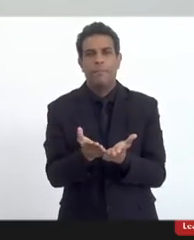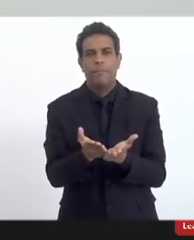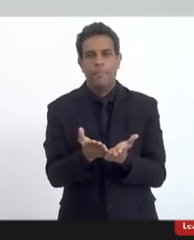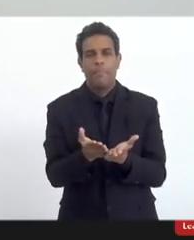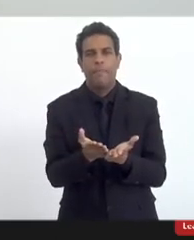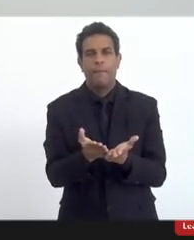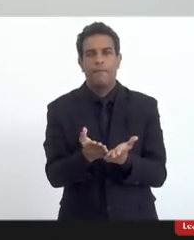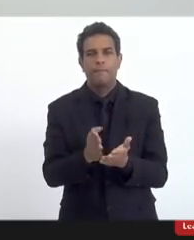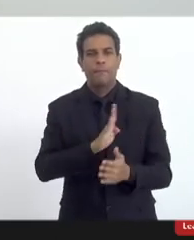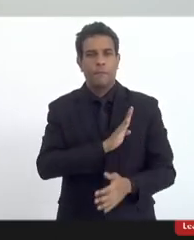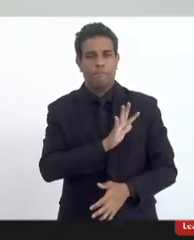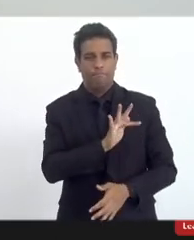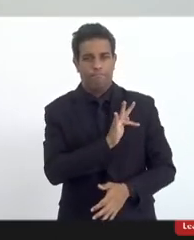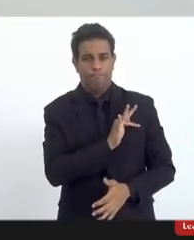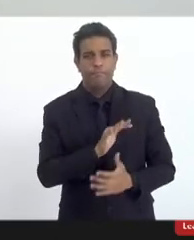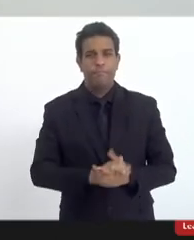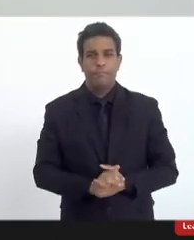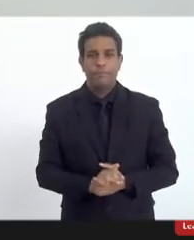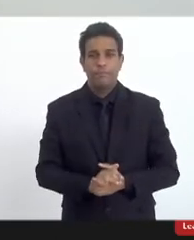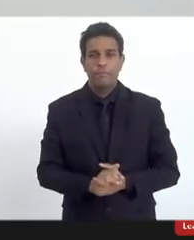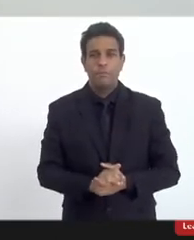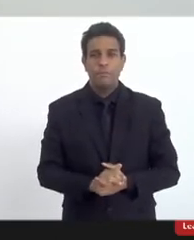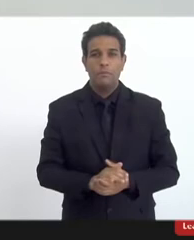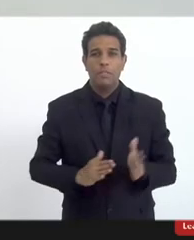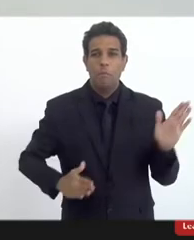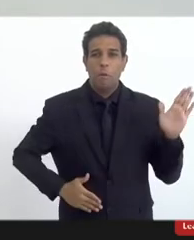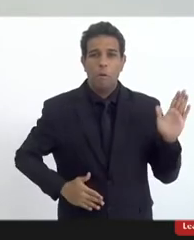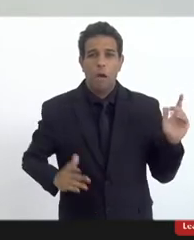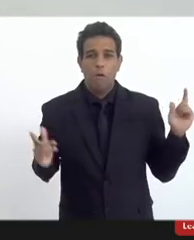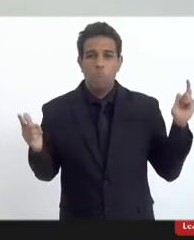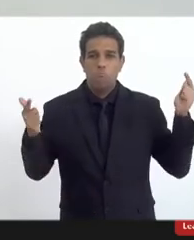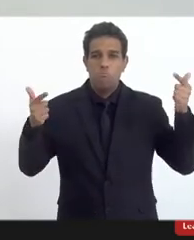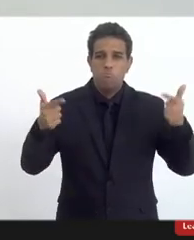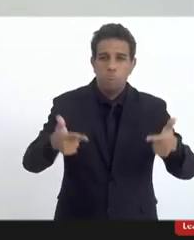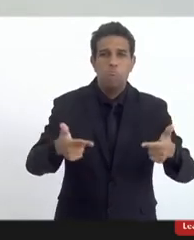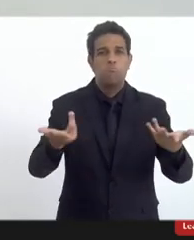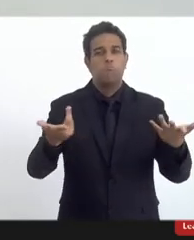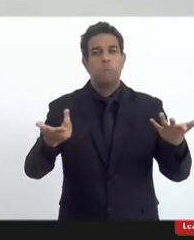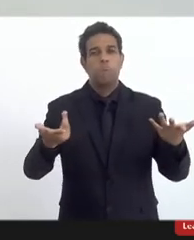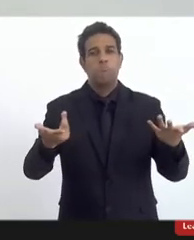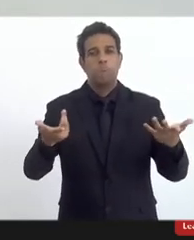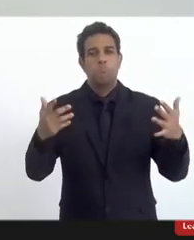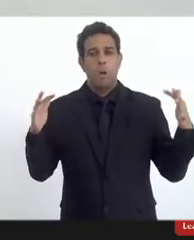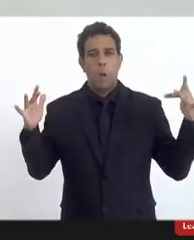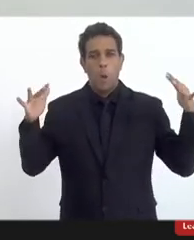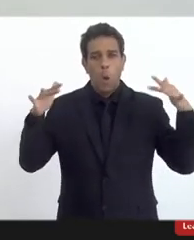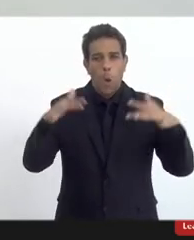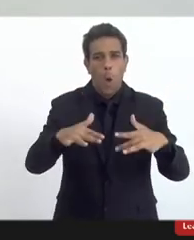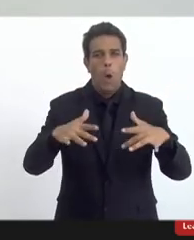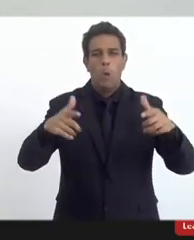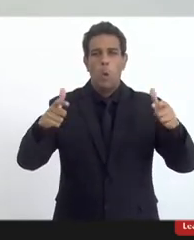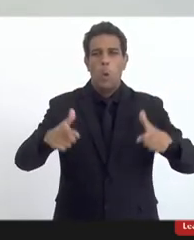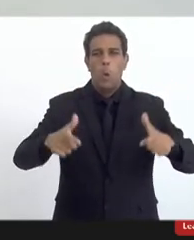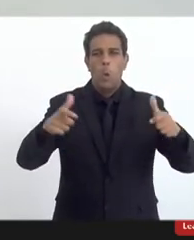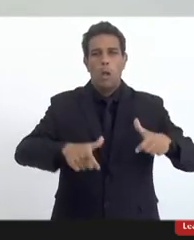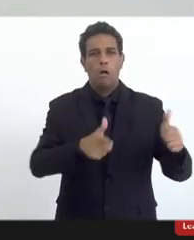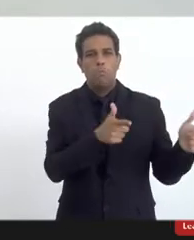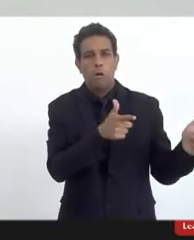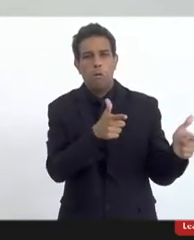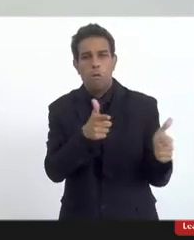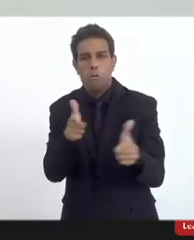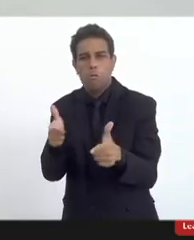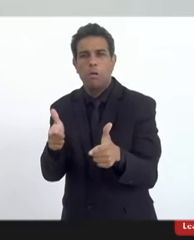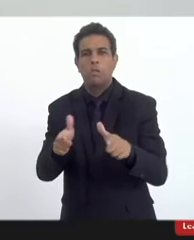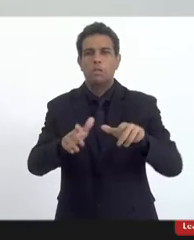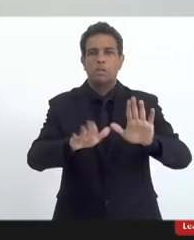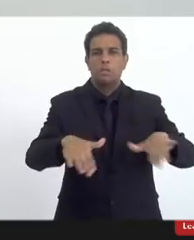onde marginais invadiram a igreja portando fuzis, armas ali, apontando arma até para uma